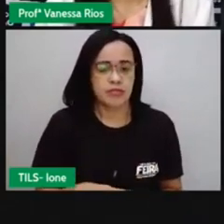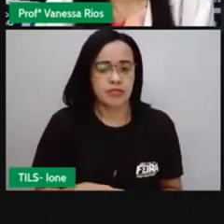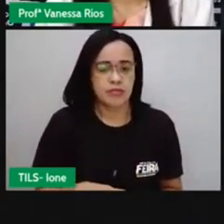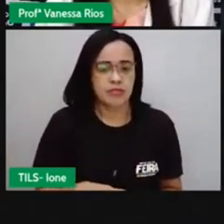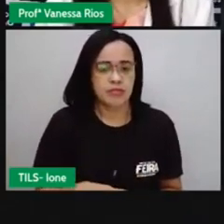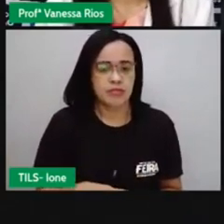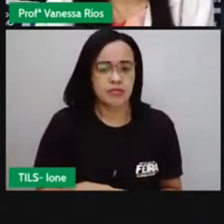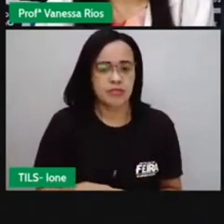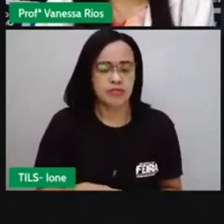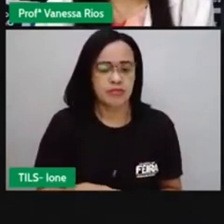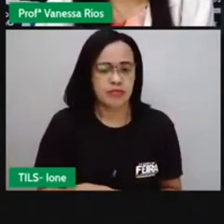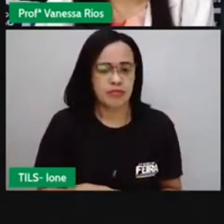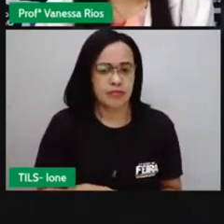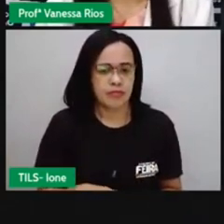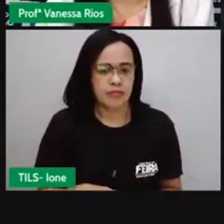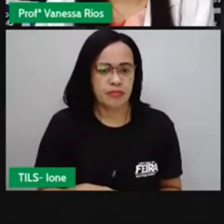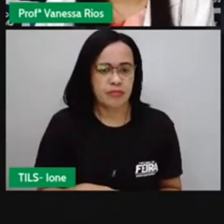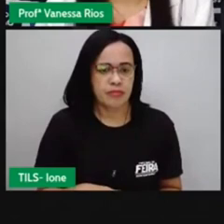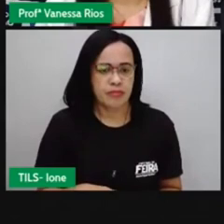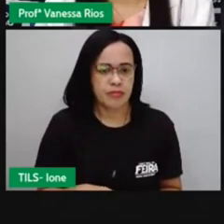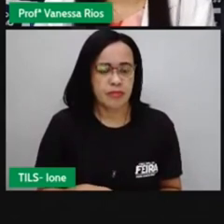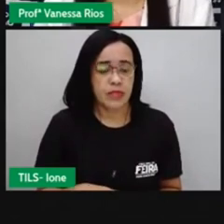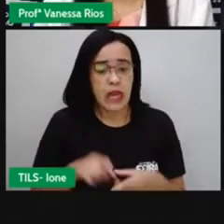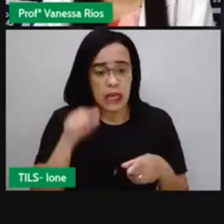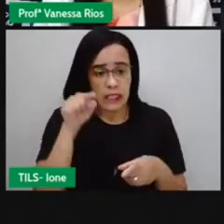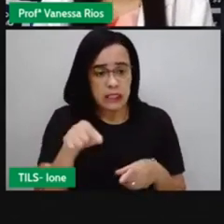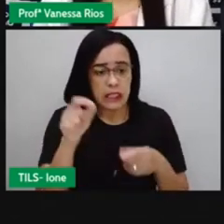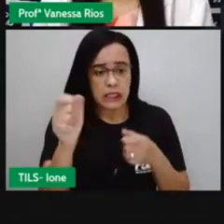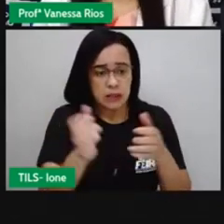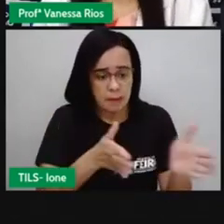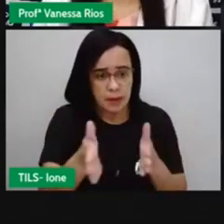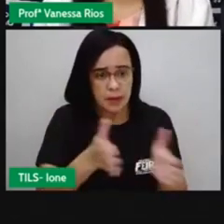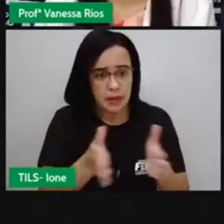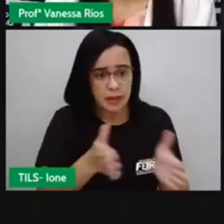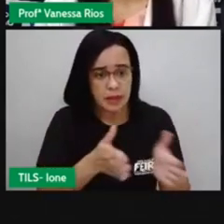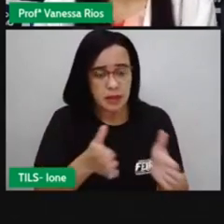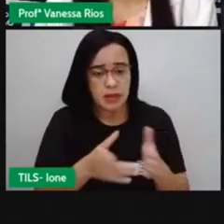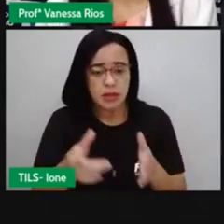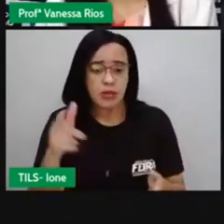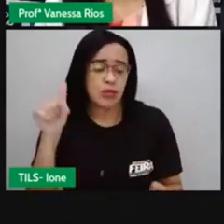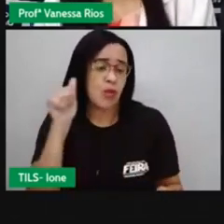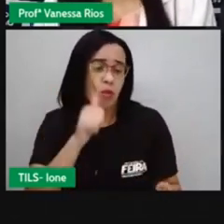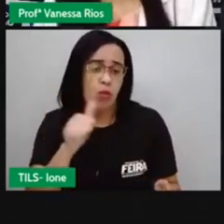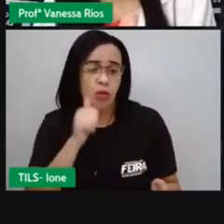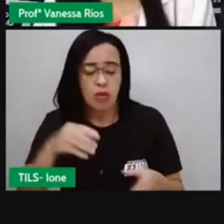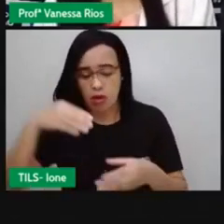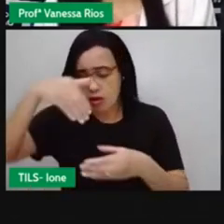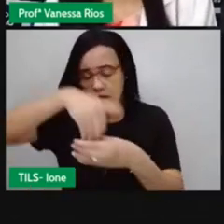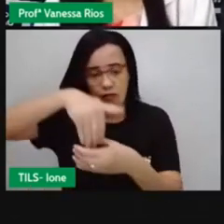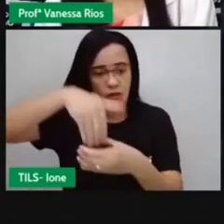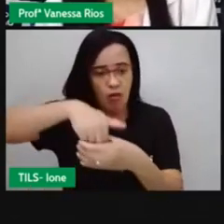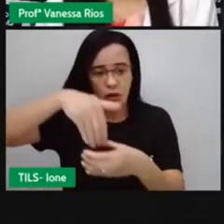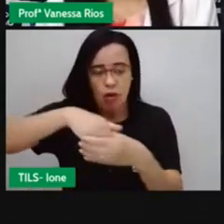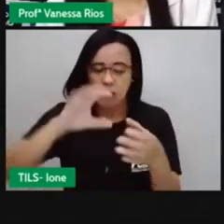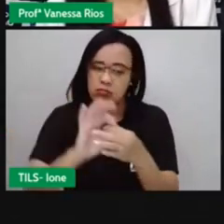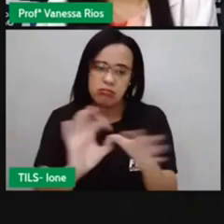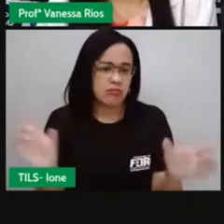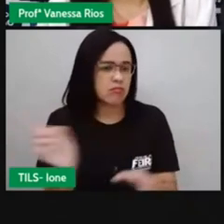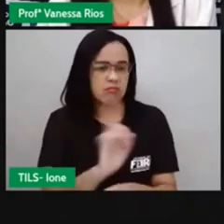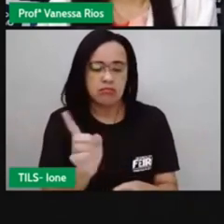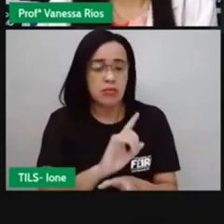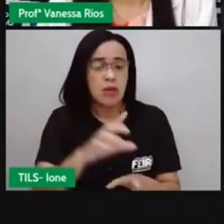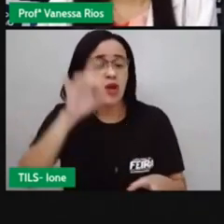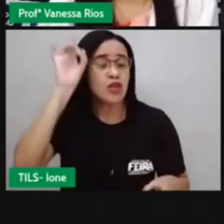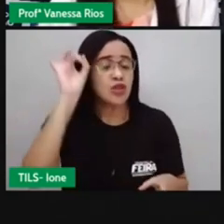É importante aí que nesse período as mulheres ainda não votavam, né, e só votavam aí os homens maiores de